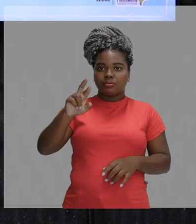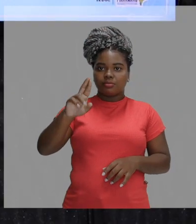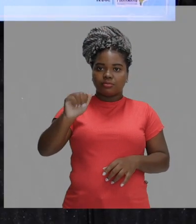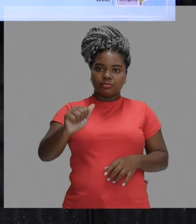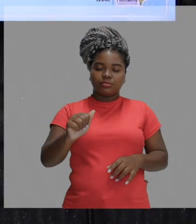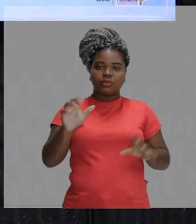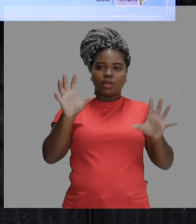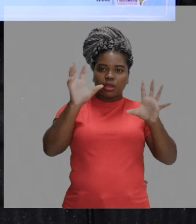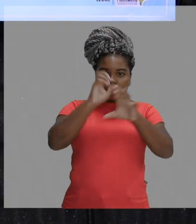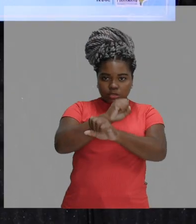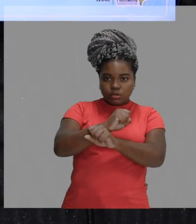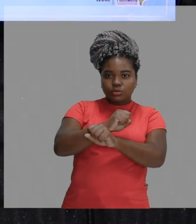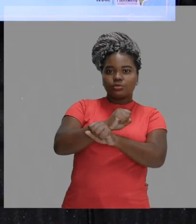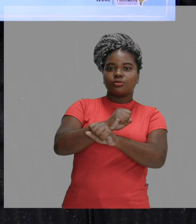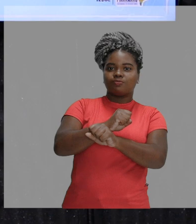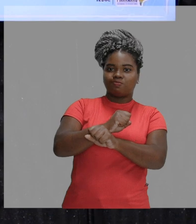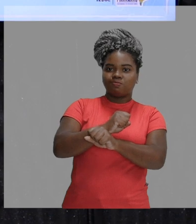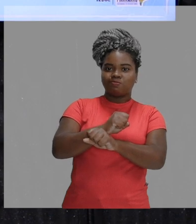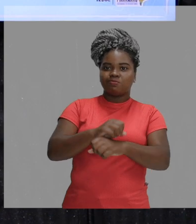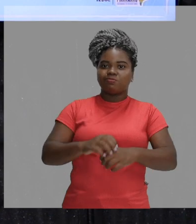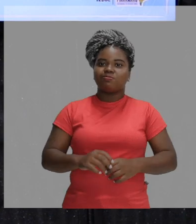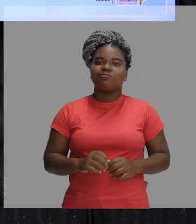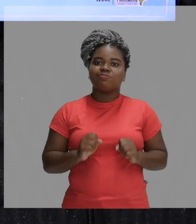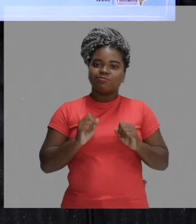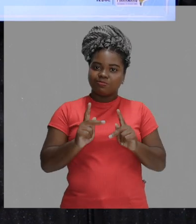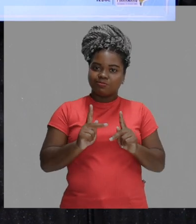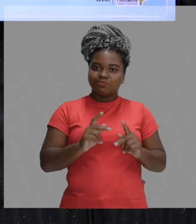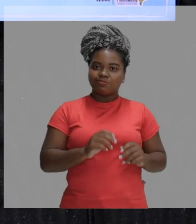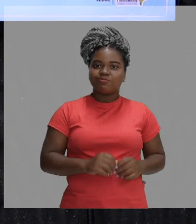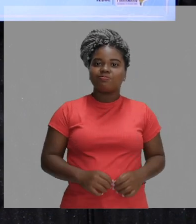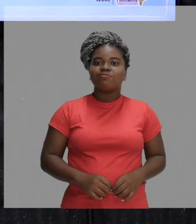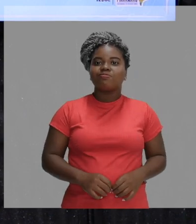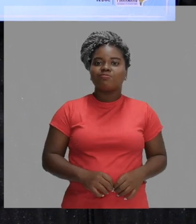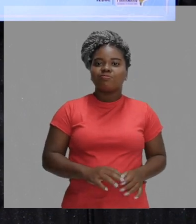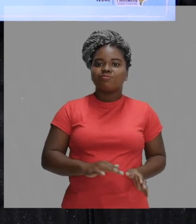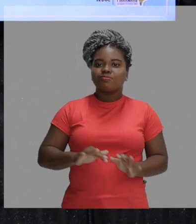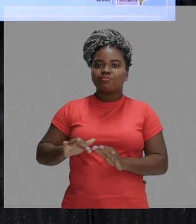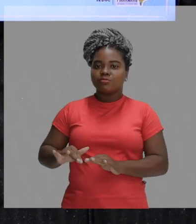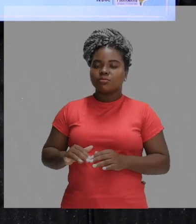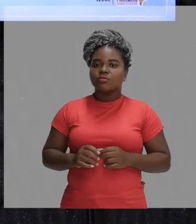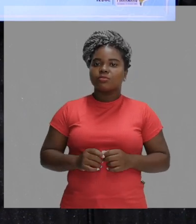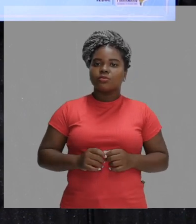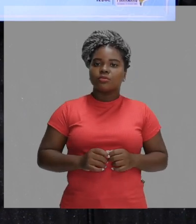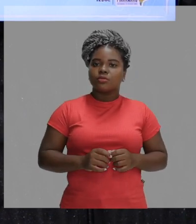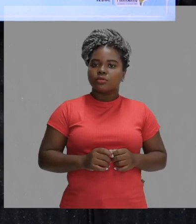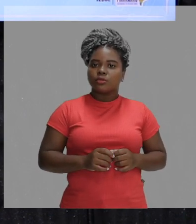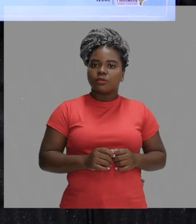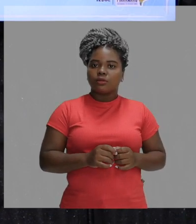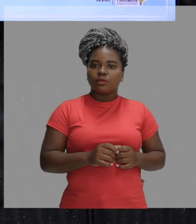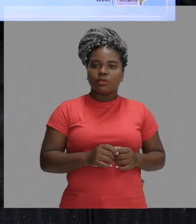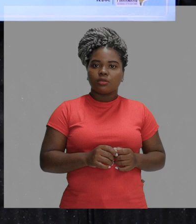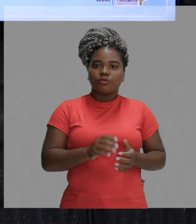Então esses são os conteúdos que serão trabalhados hoje. Bom, então nós começamos com luz.